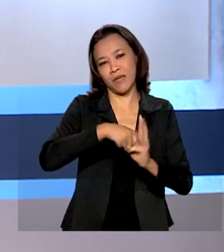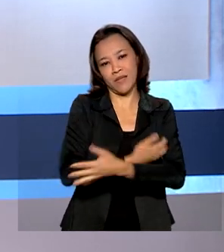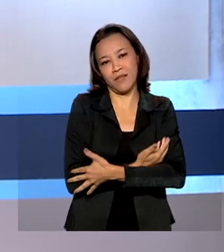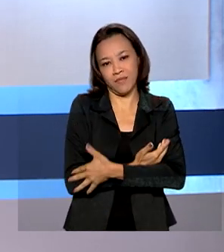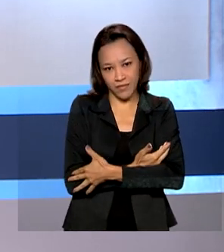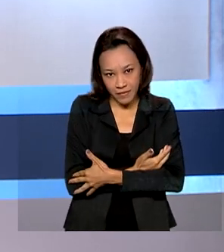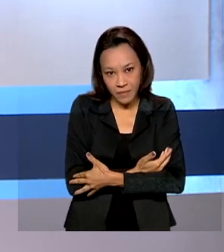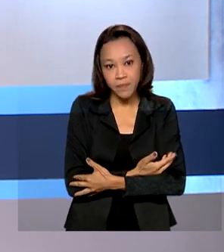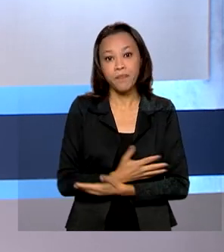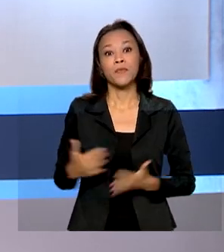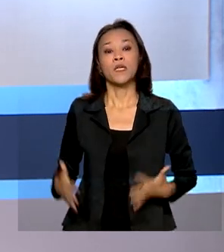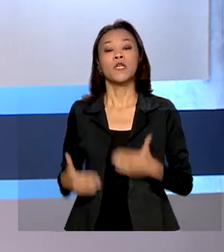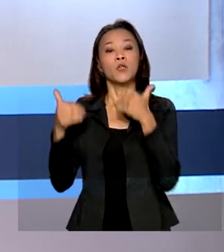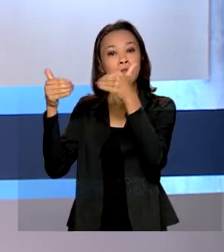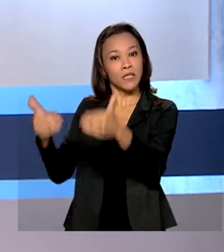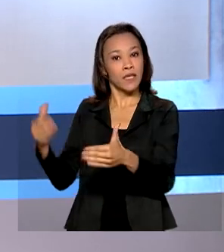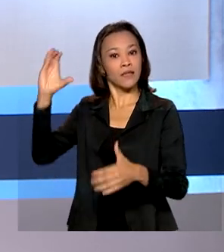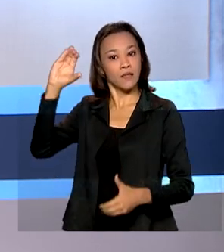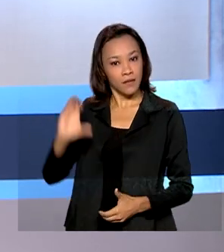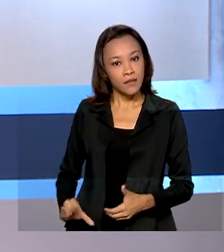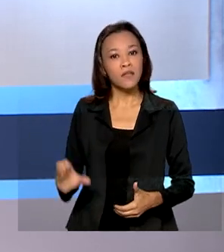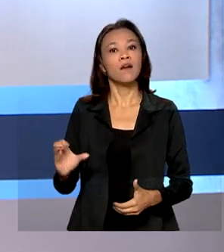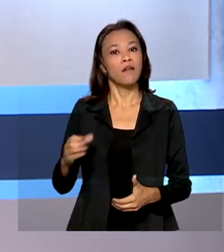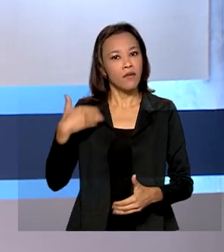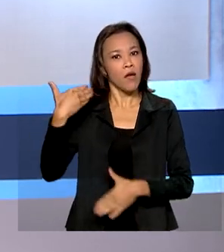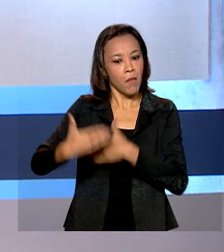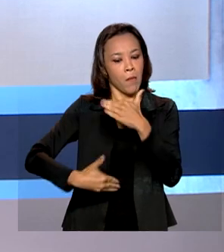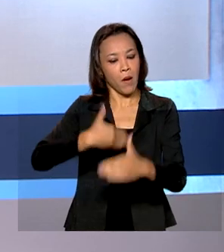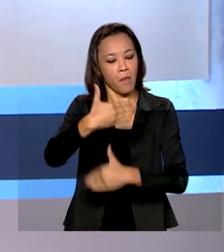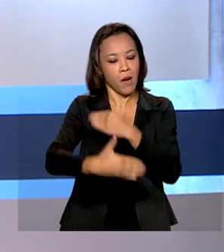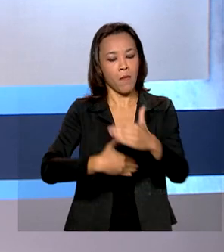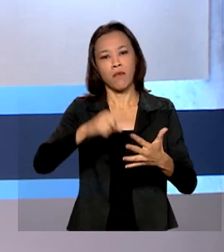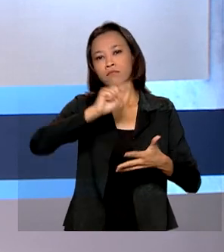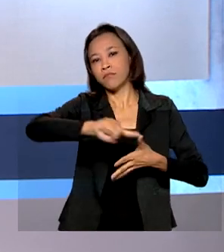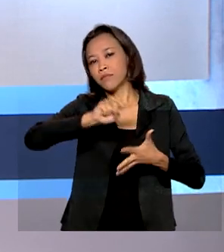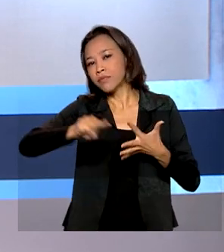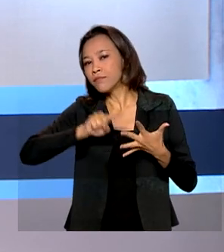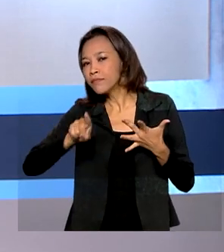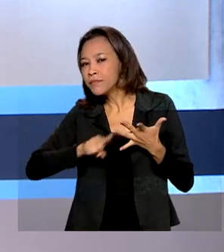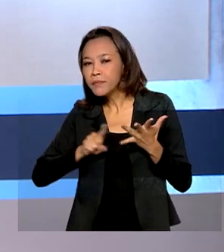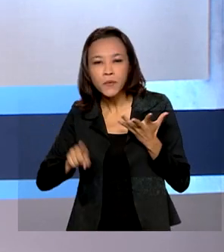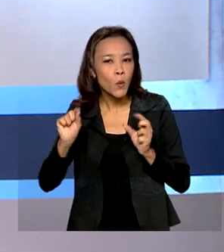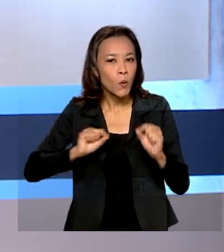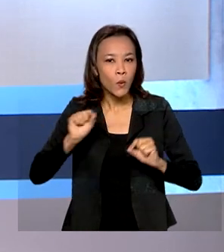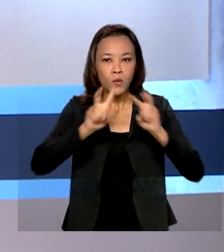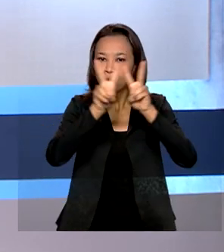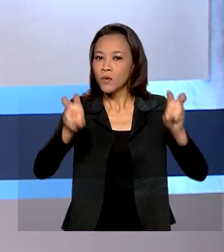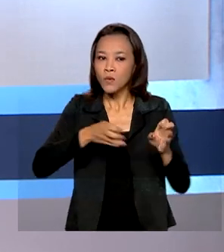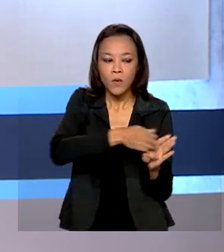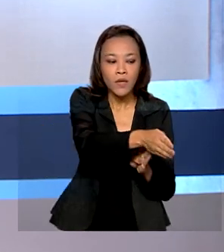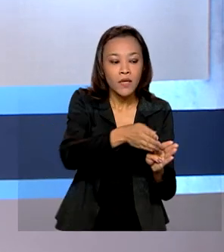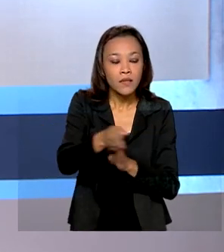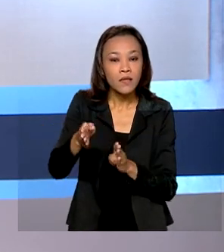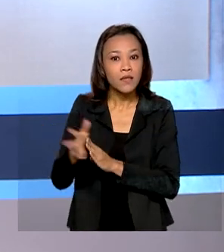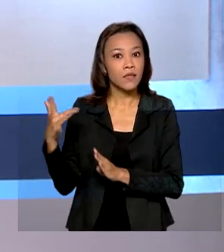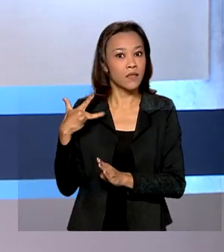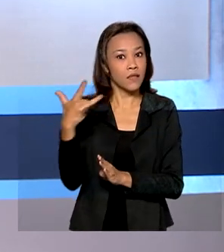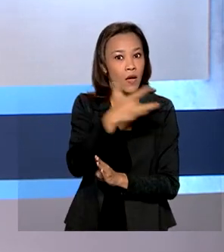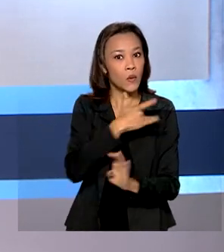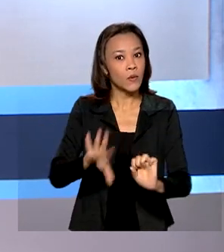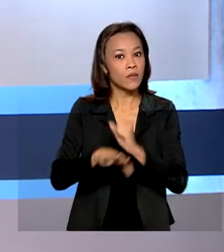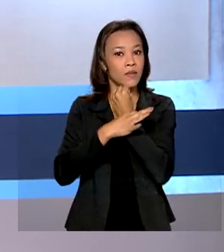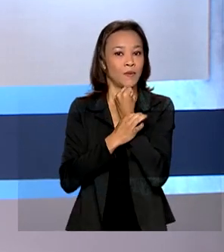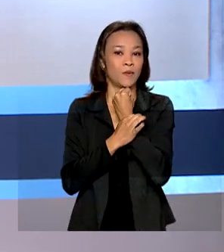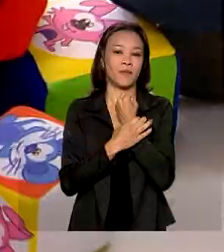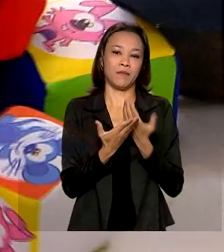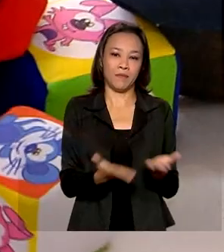vida. E o Ministério da Cidadania vem desenvolvendo em ações que orientam sobre a saúde mais segura para